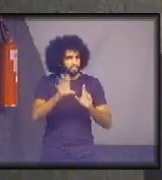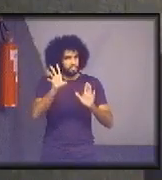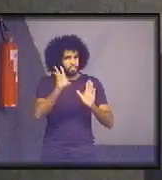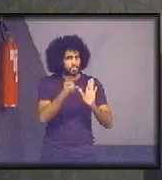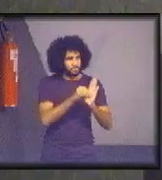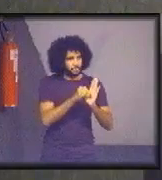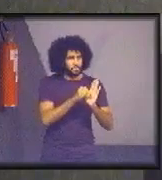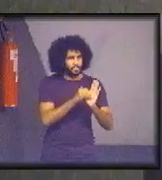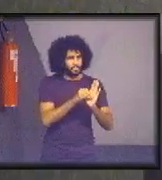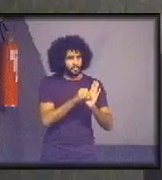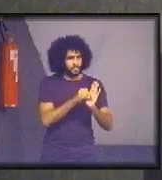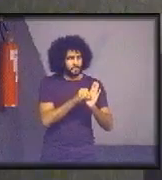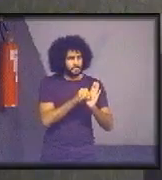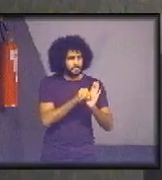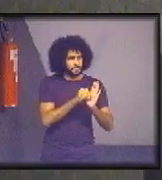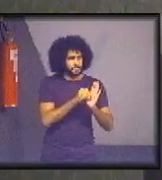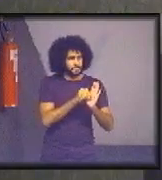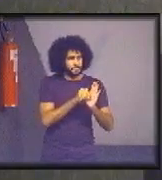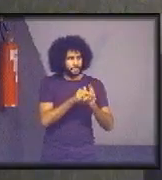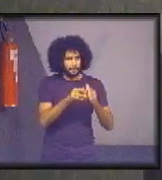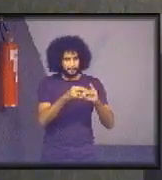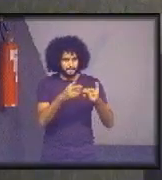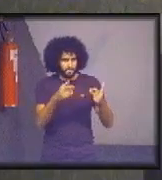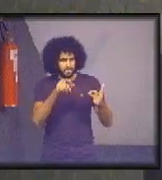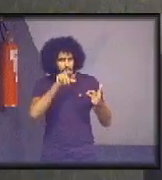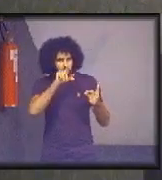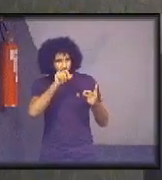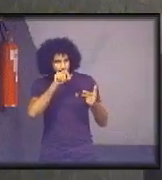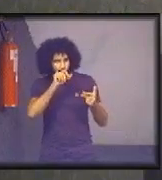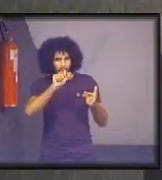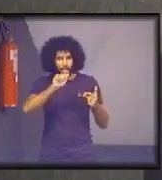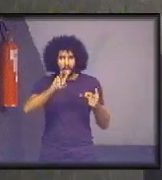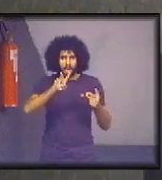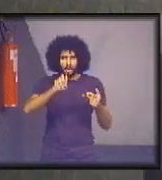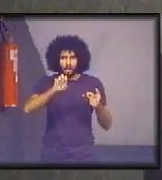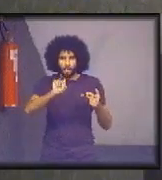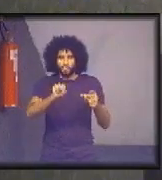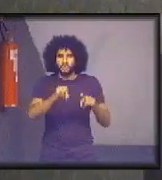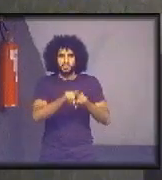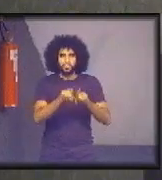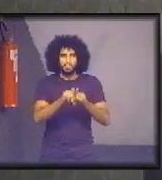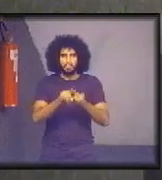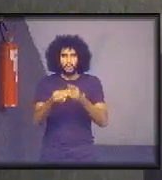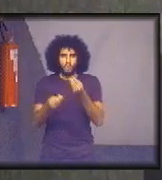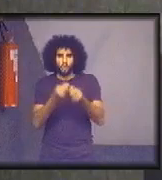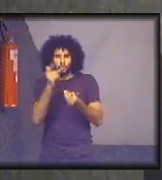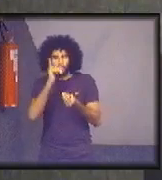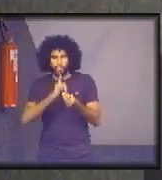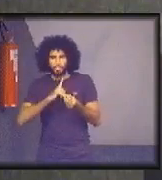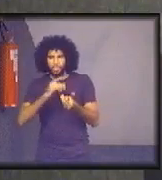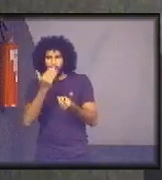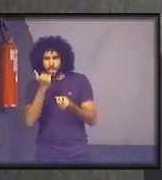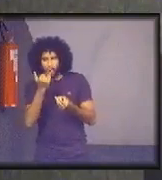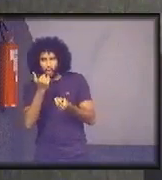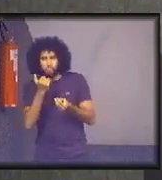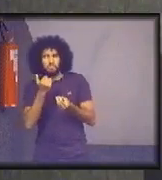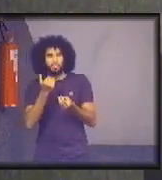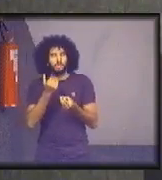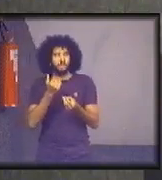recolocando essa parte das aves, dela o abrigo, o alimento. Então, é toda